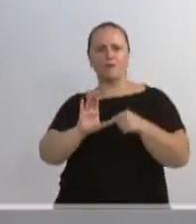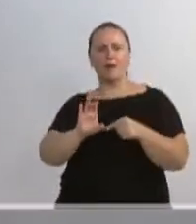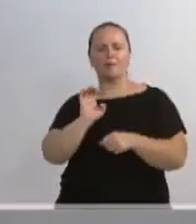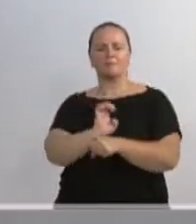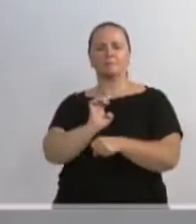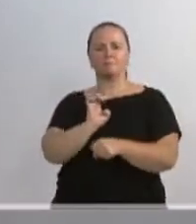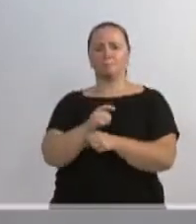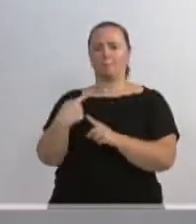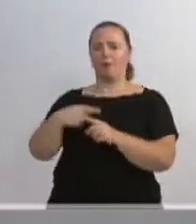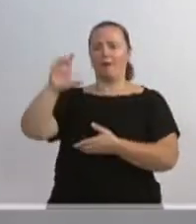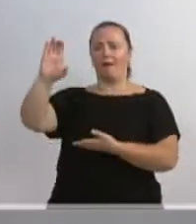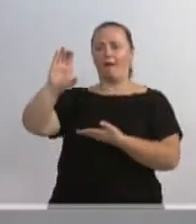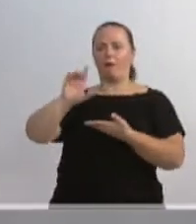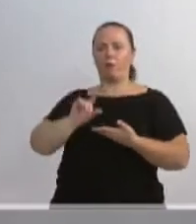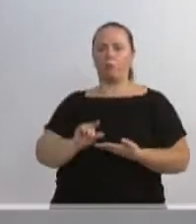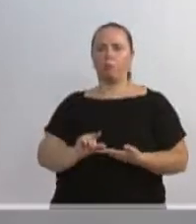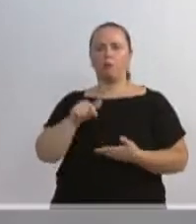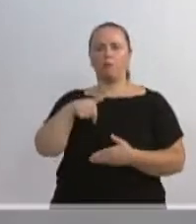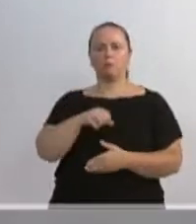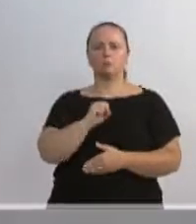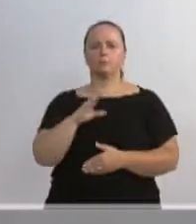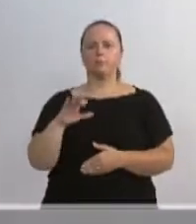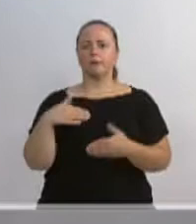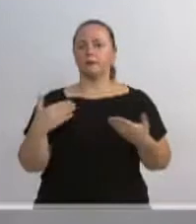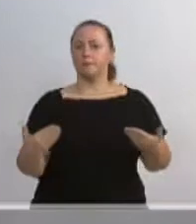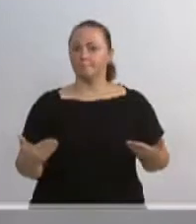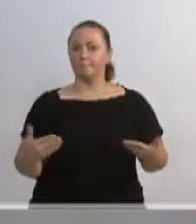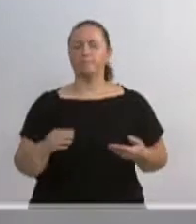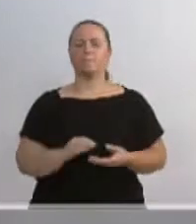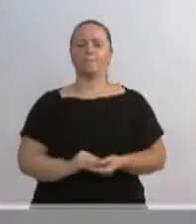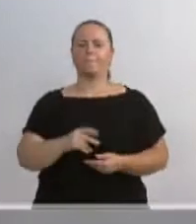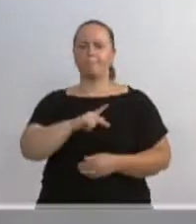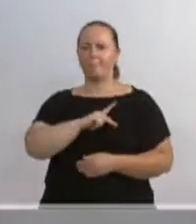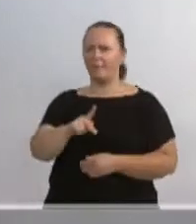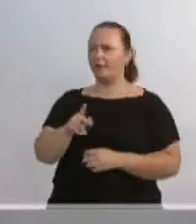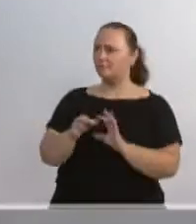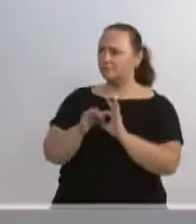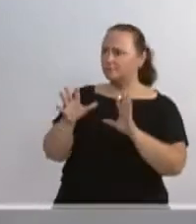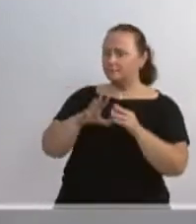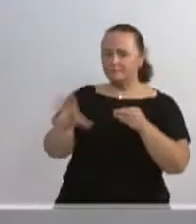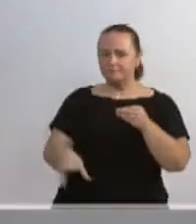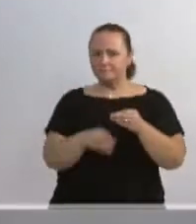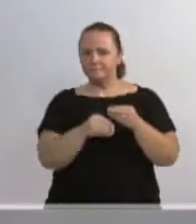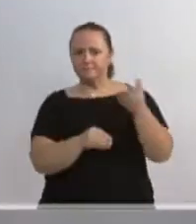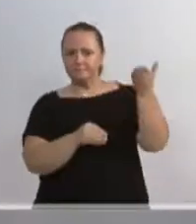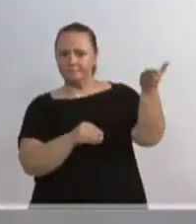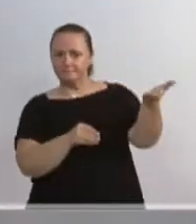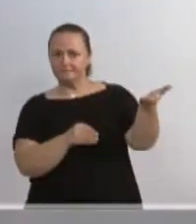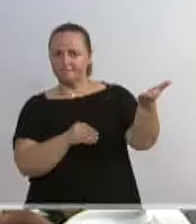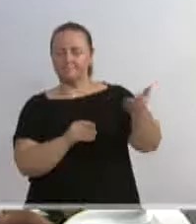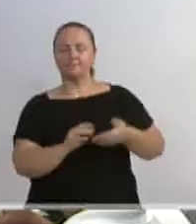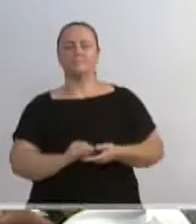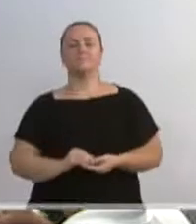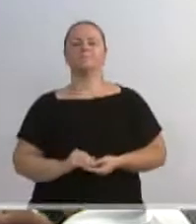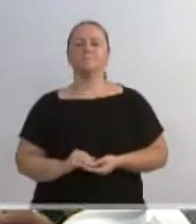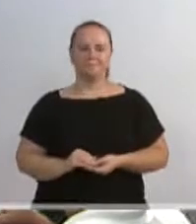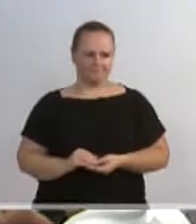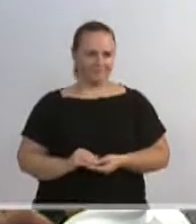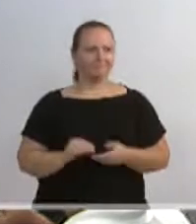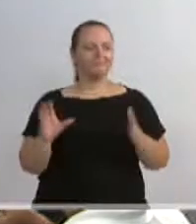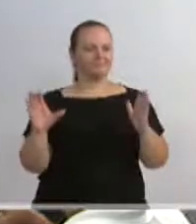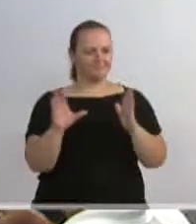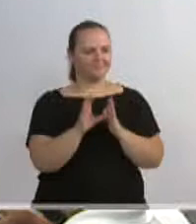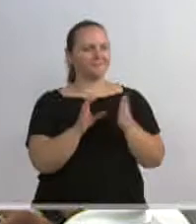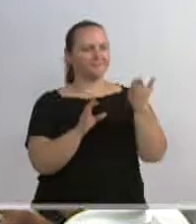recebemos, quase nada, a conta gotas. Se o presidente permitir, eu vou conceder uma parte. Concedo uma parte, a vossa excelência,